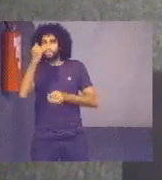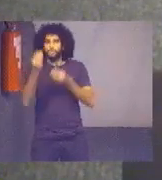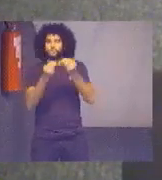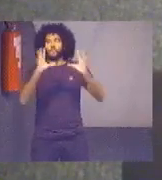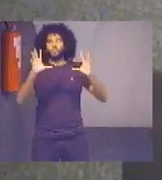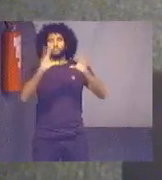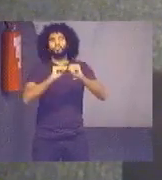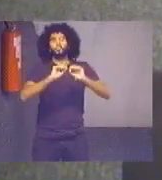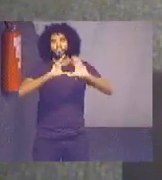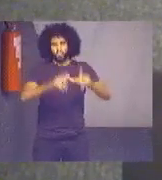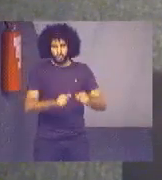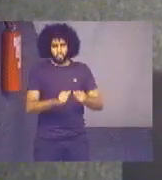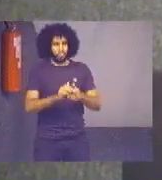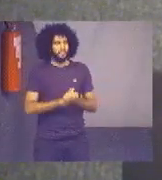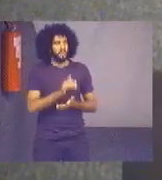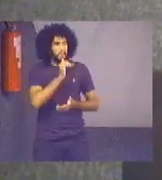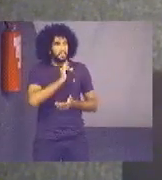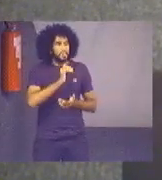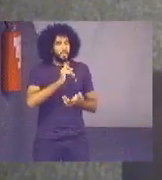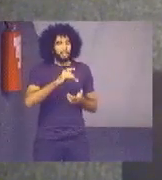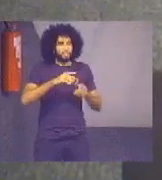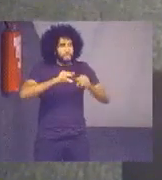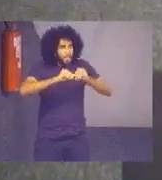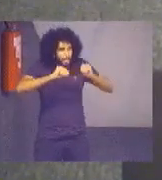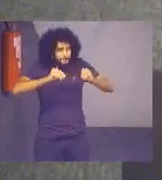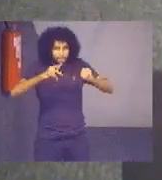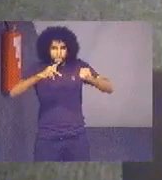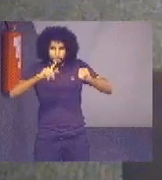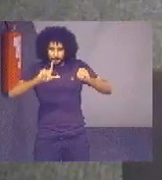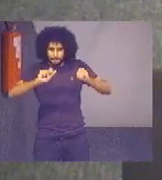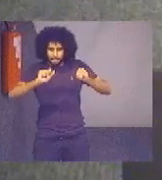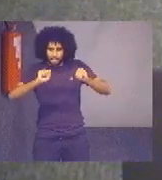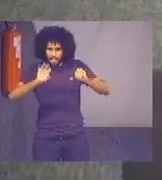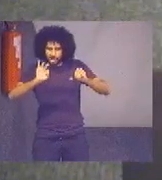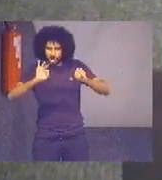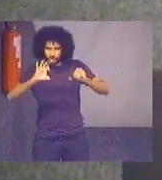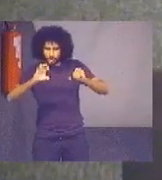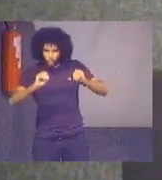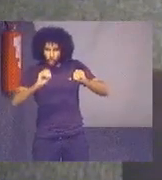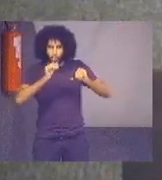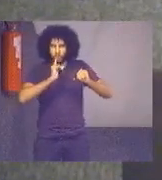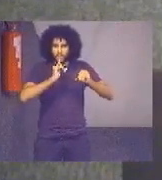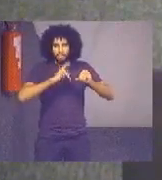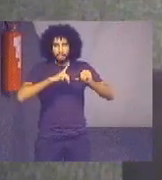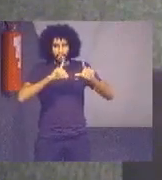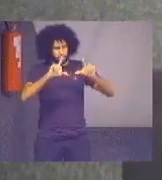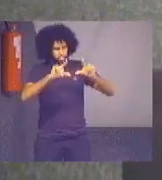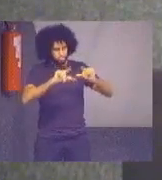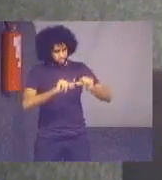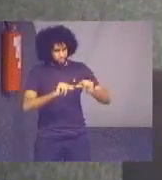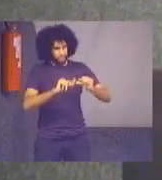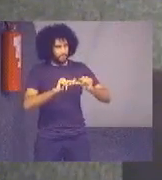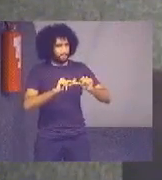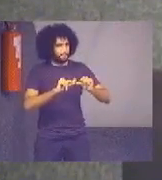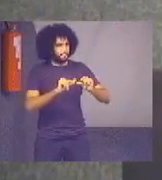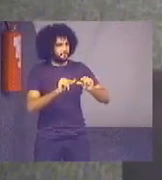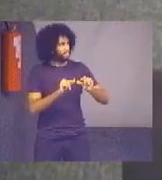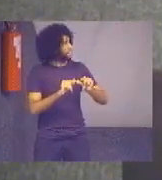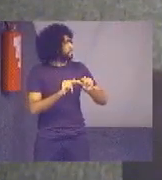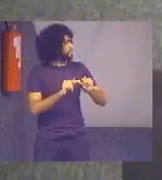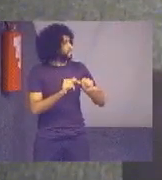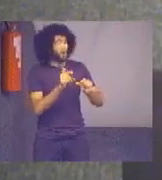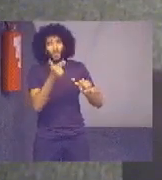Aumento no consumo de embalagem descartável, então, ao mesmo tempo que a gente teve uma economia em alguns aspectos, a gente não teve em outros,